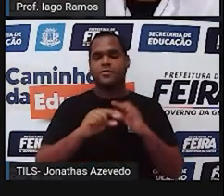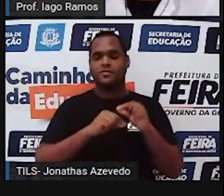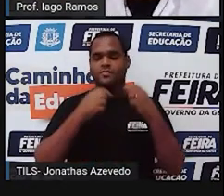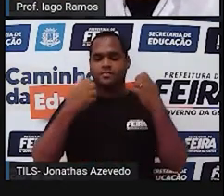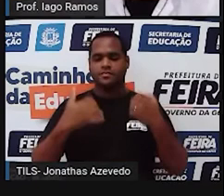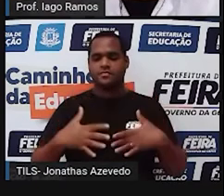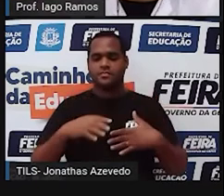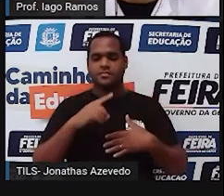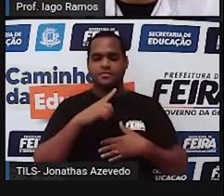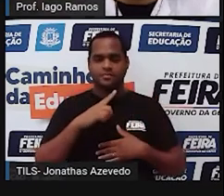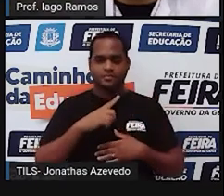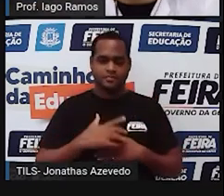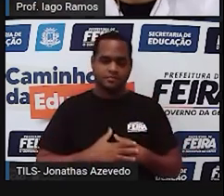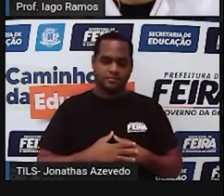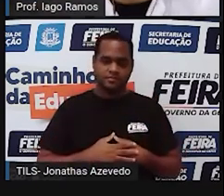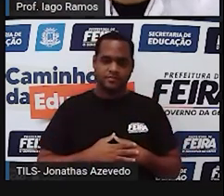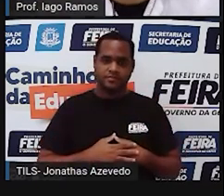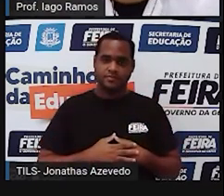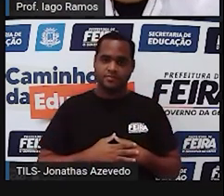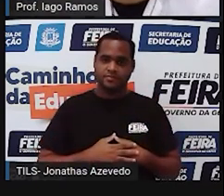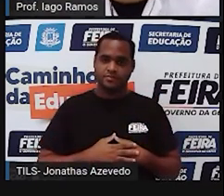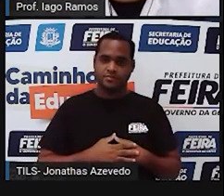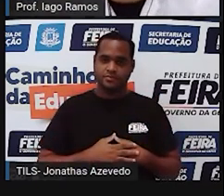caminhar um pouco mais.